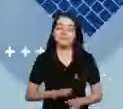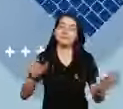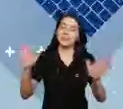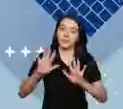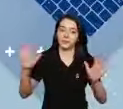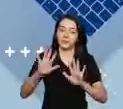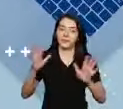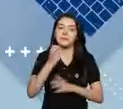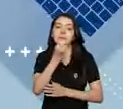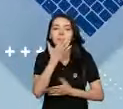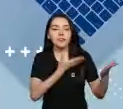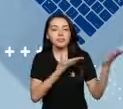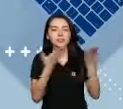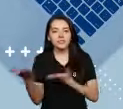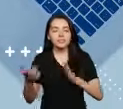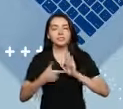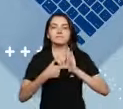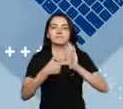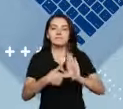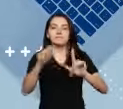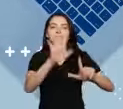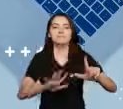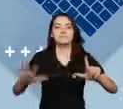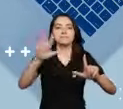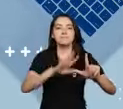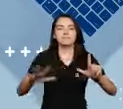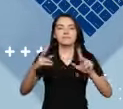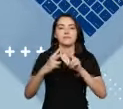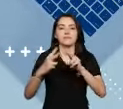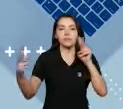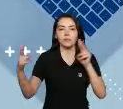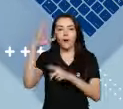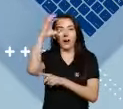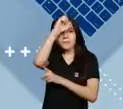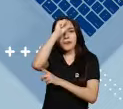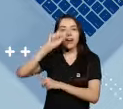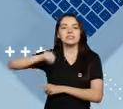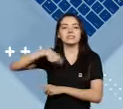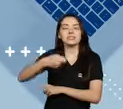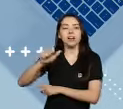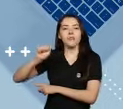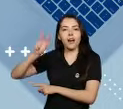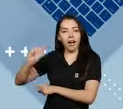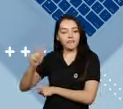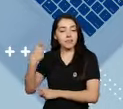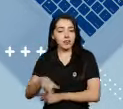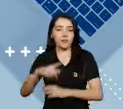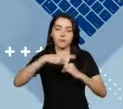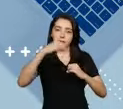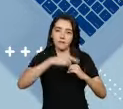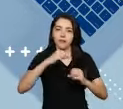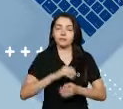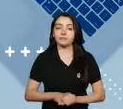Olá, seja bem-vindo à apresentação do Ambiente Virtual de Aprendizagem da Universidade de